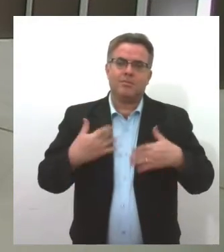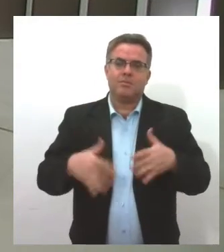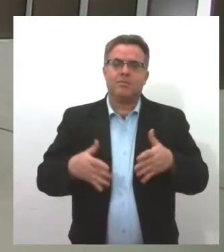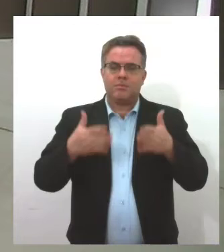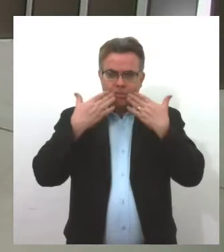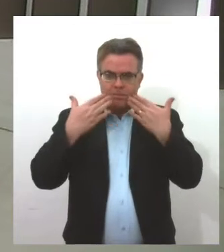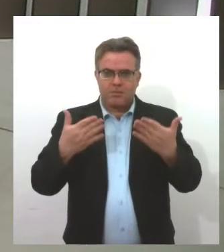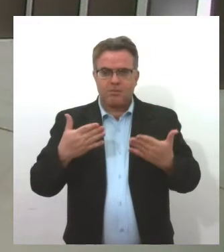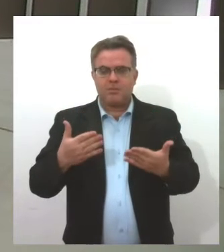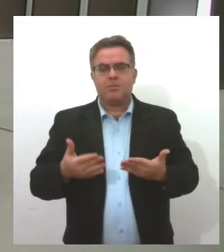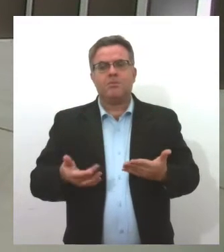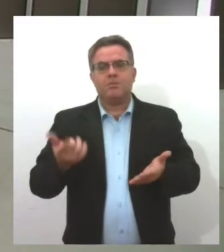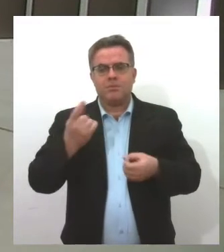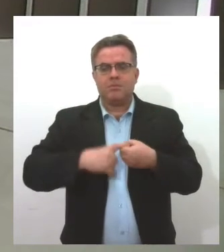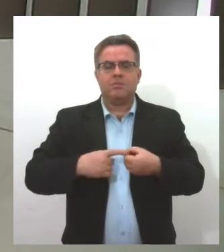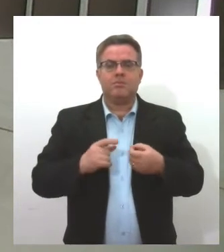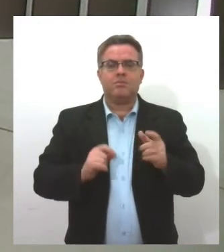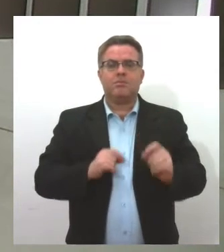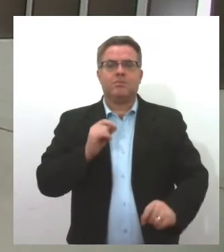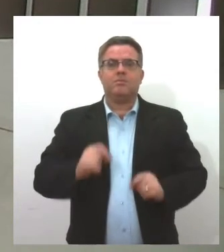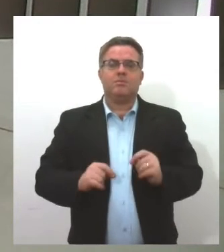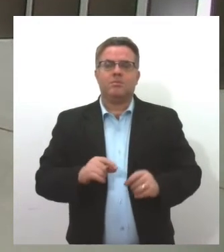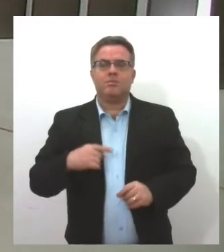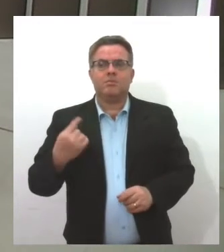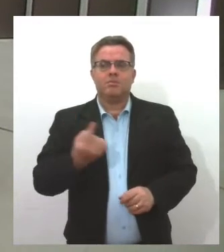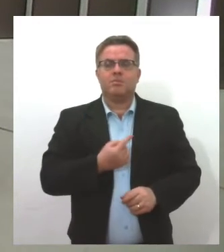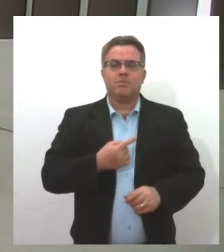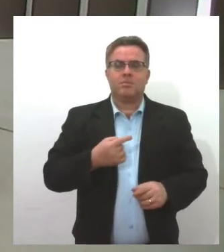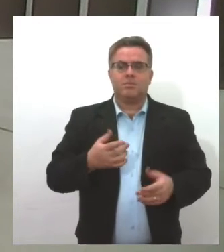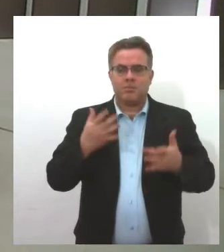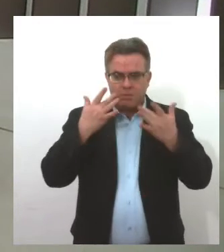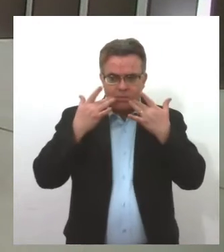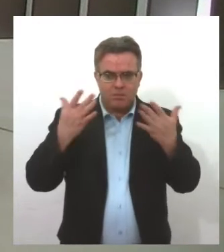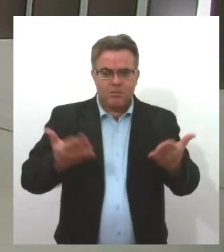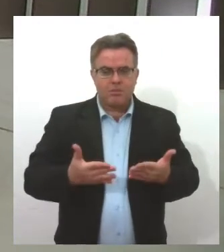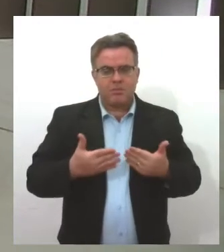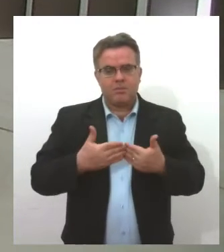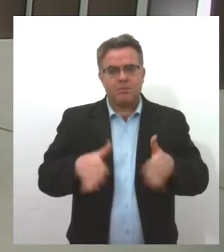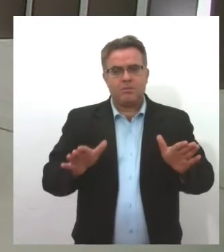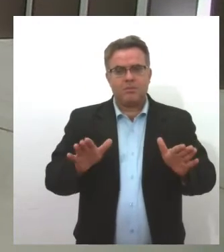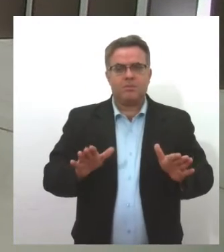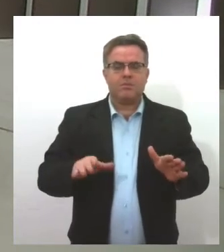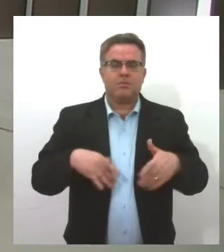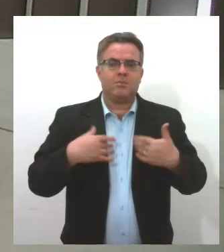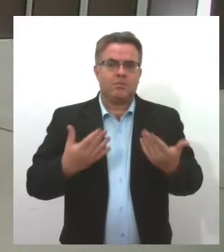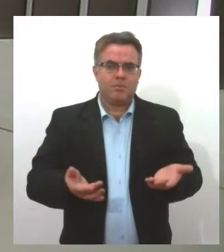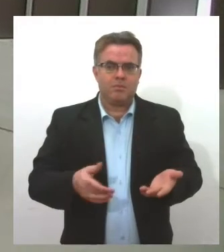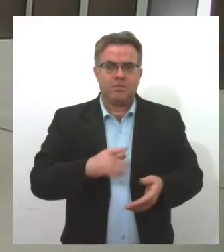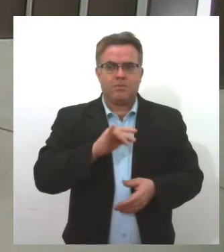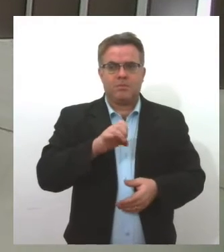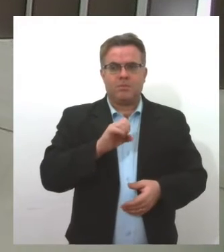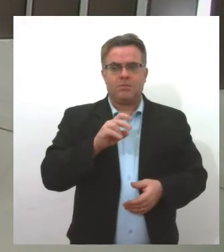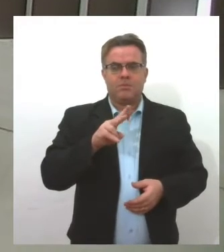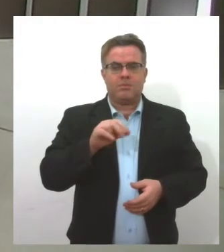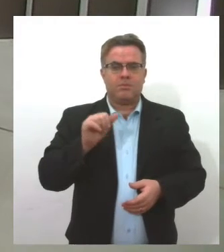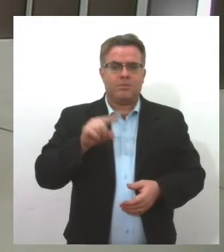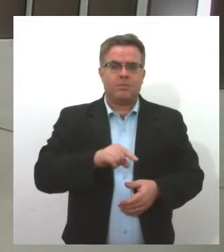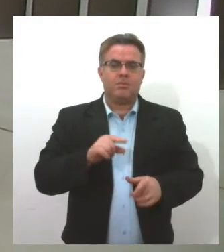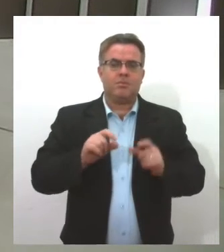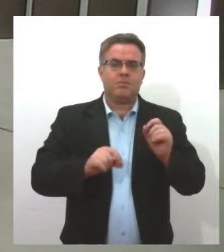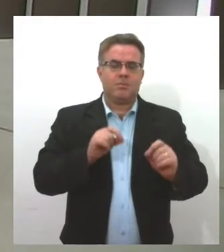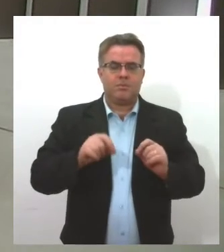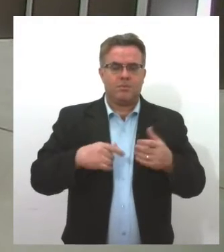pensamos em retomar as nossas atividades com eles, né? Além de Jeová, que é um espetáculo para a sala. Nós